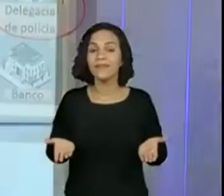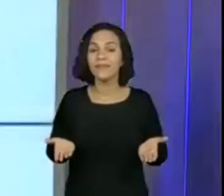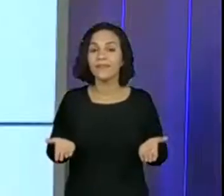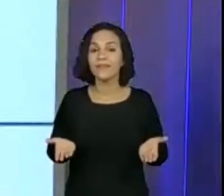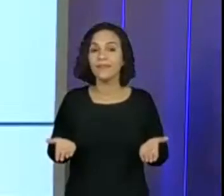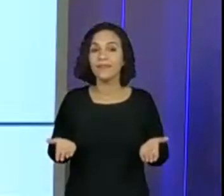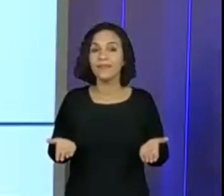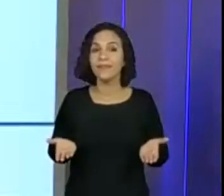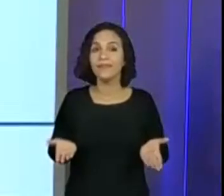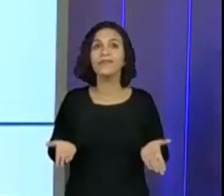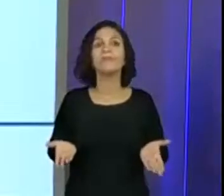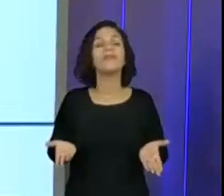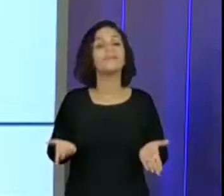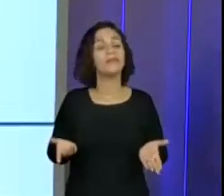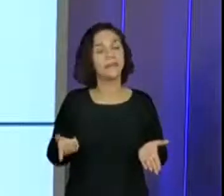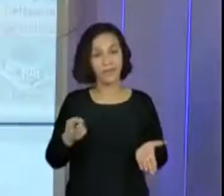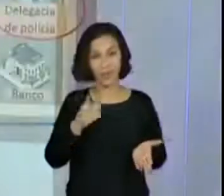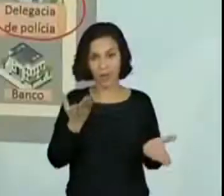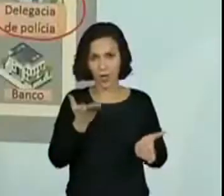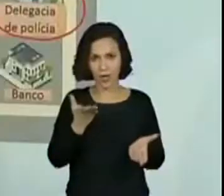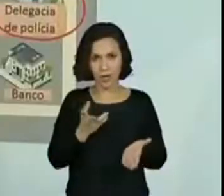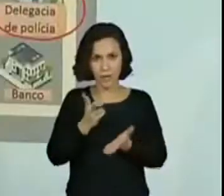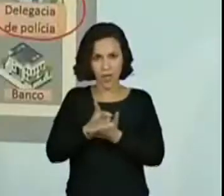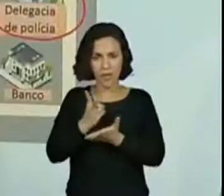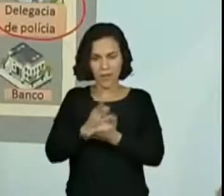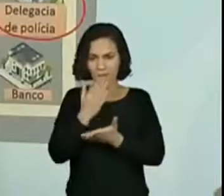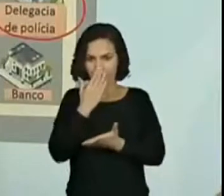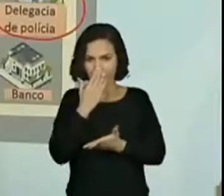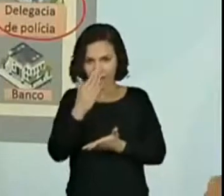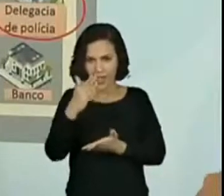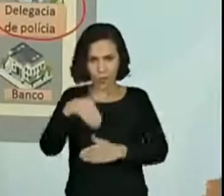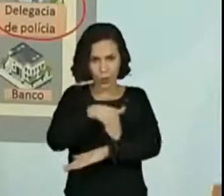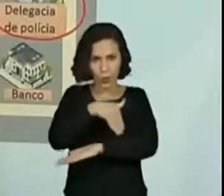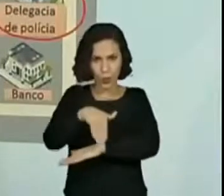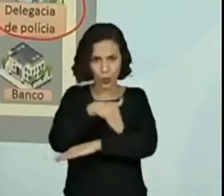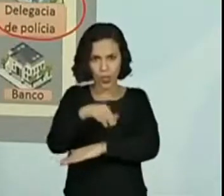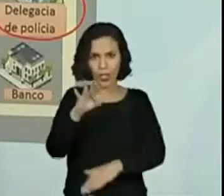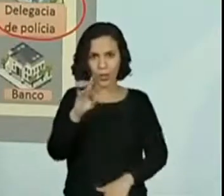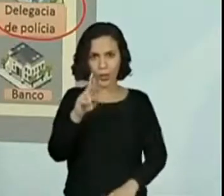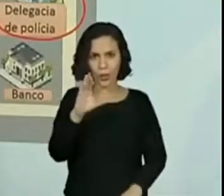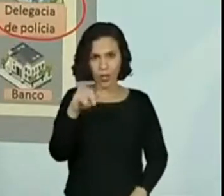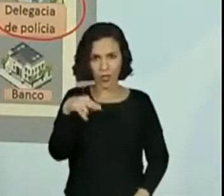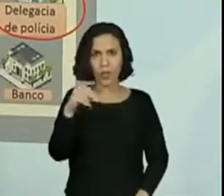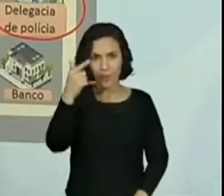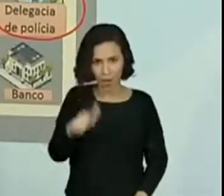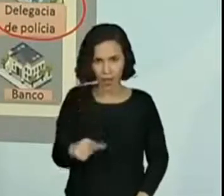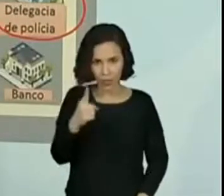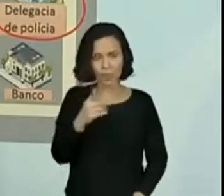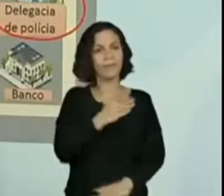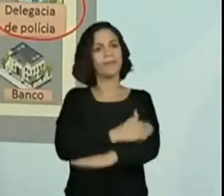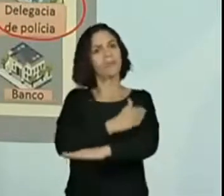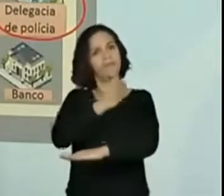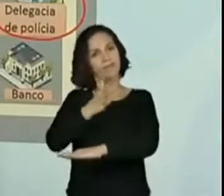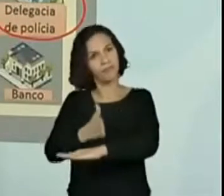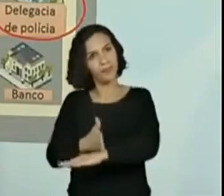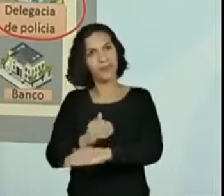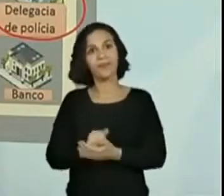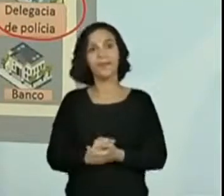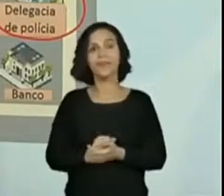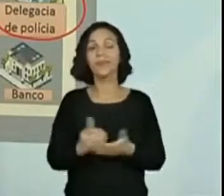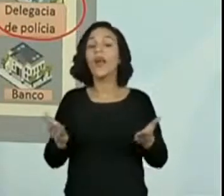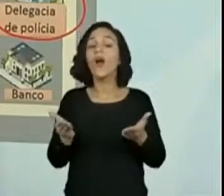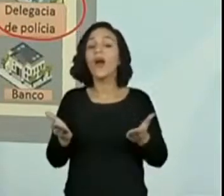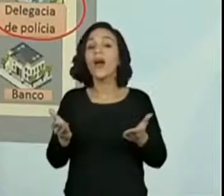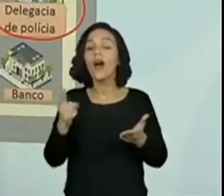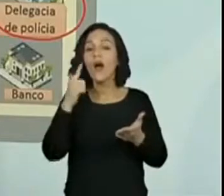Colocaram de à Pode falar, segue em frente na Rua Tucano? Segue por mais um quarteirão na Rua Tucano. Cheguei